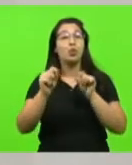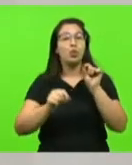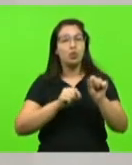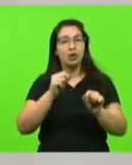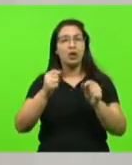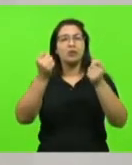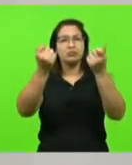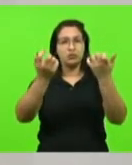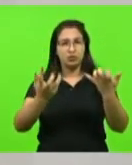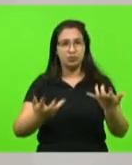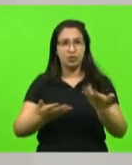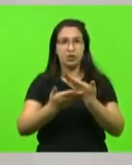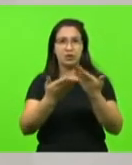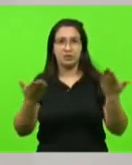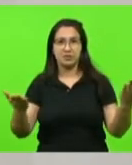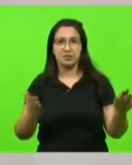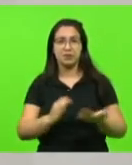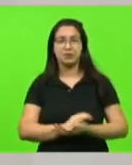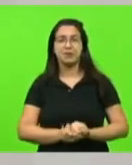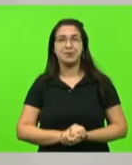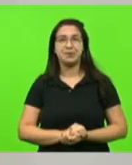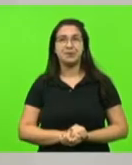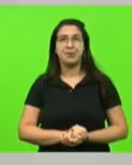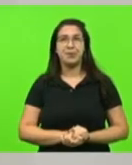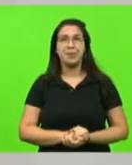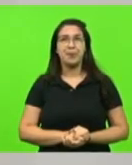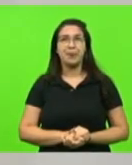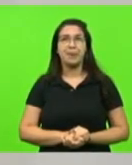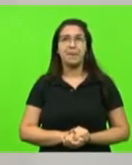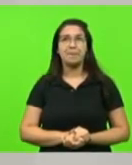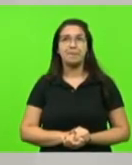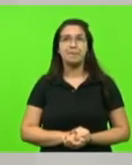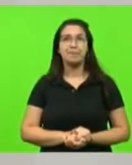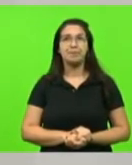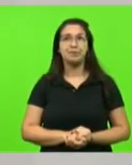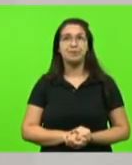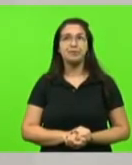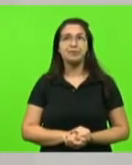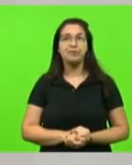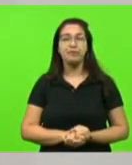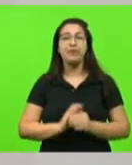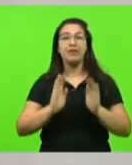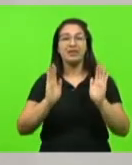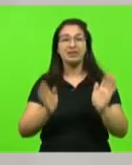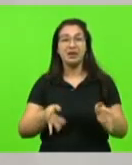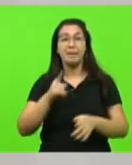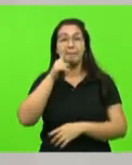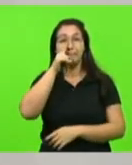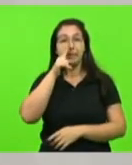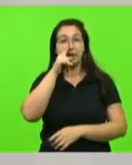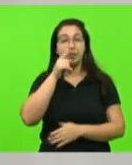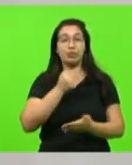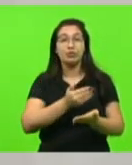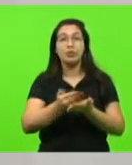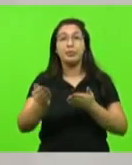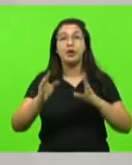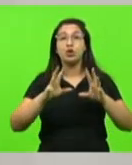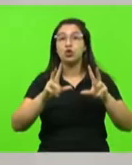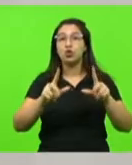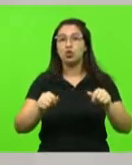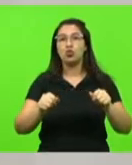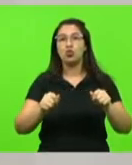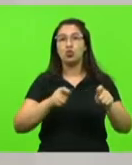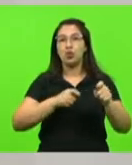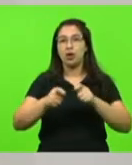aqui dividir com vossas excelências. nós estamos, de fato, correndo o risco de perder toda a economia pesqueira.